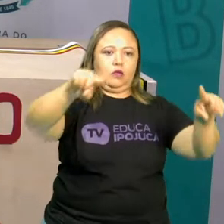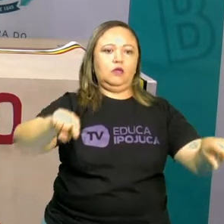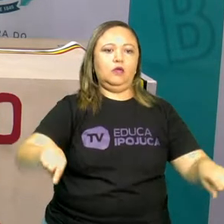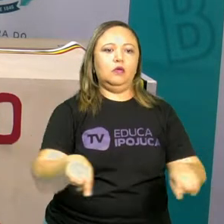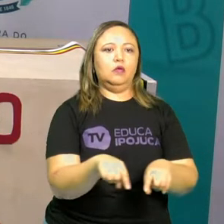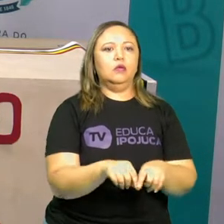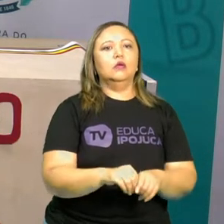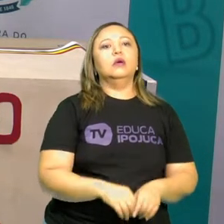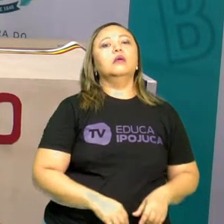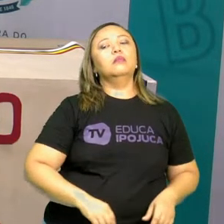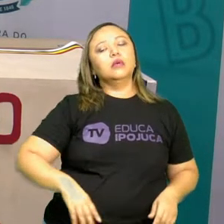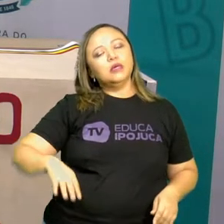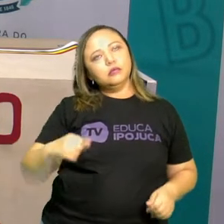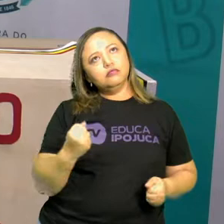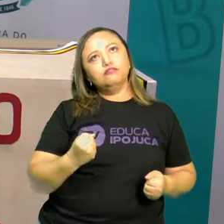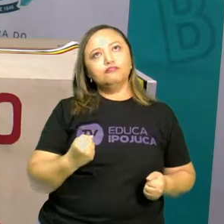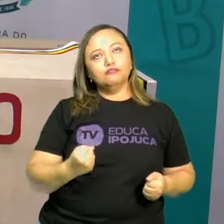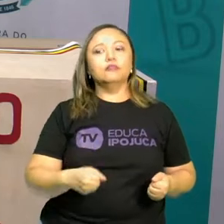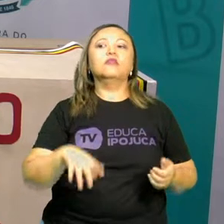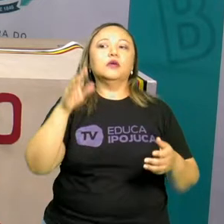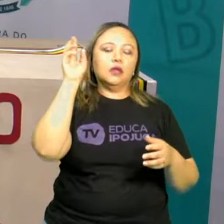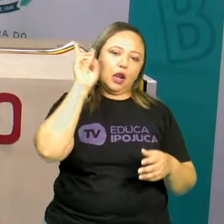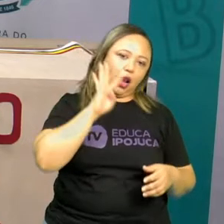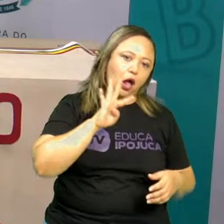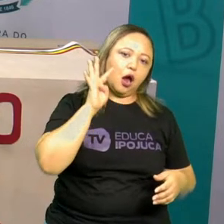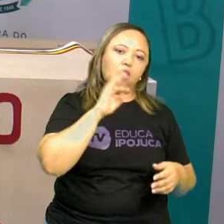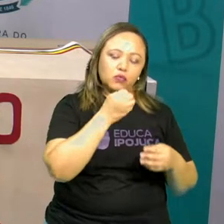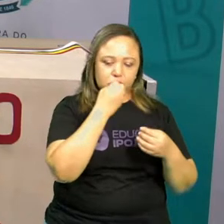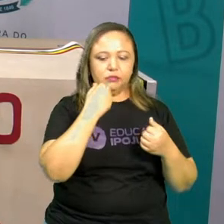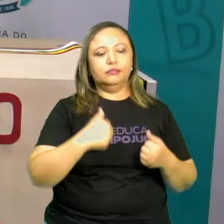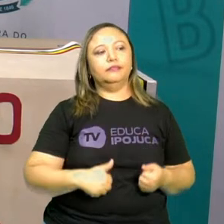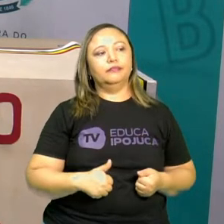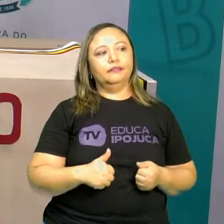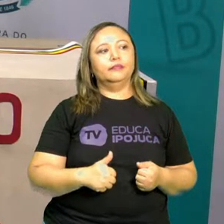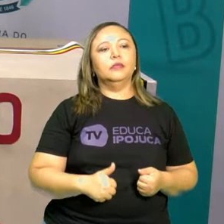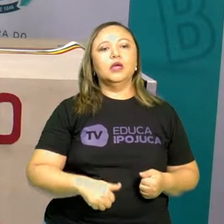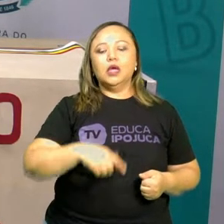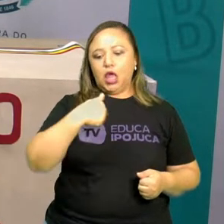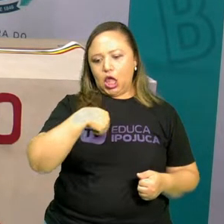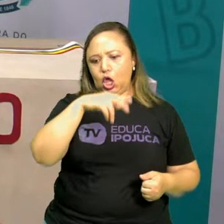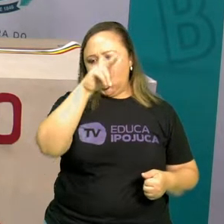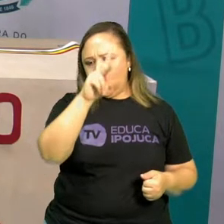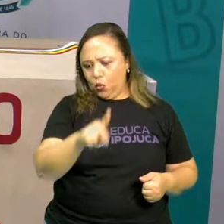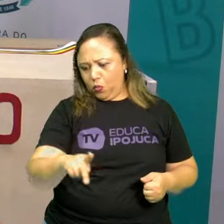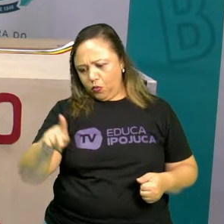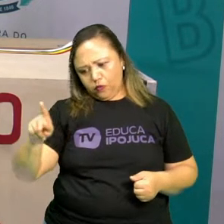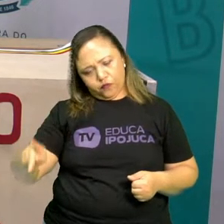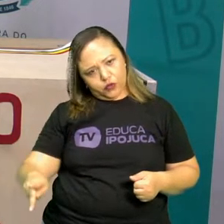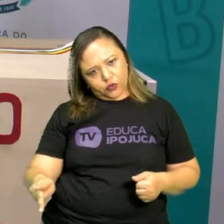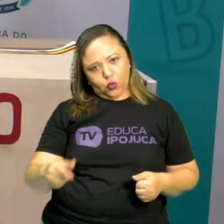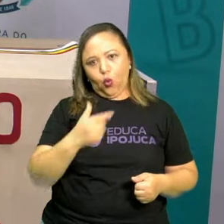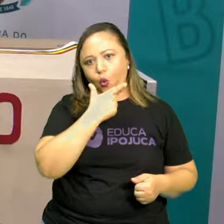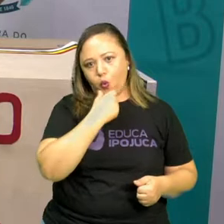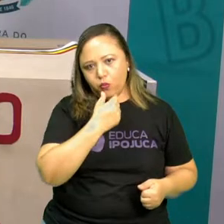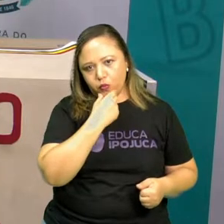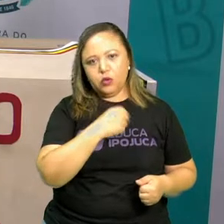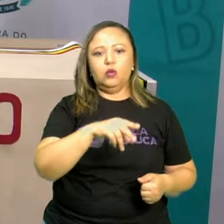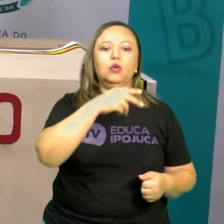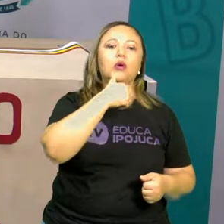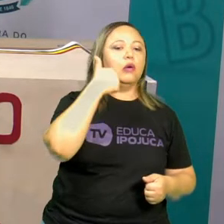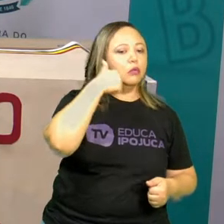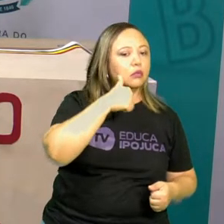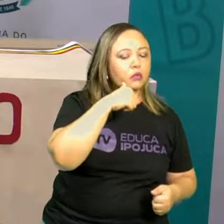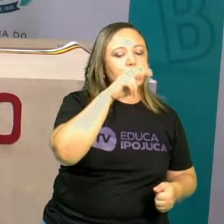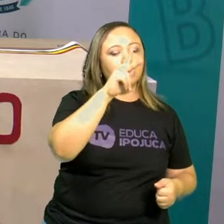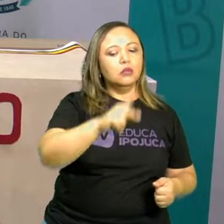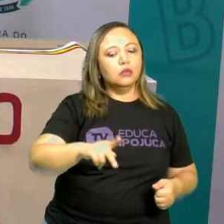muito legais. Será que terei um professor ou uma professora? Será que